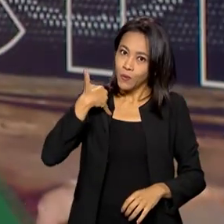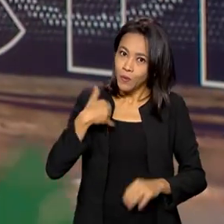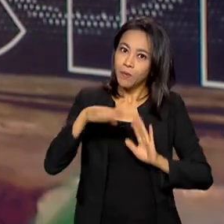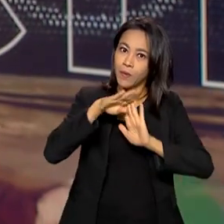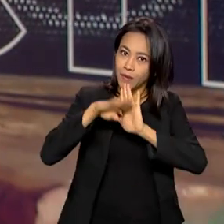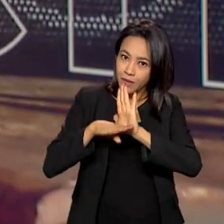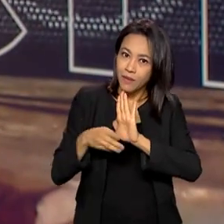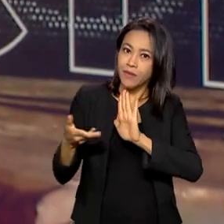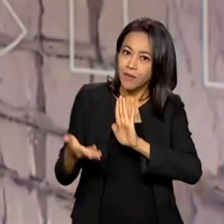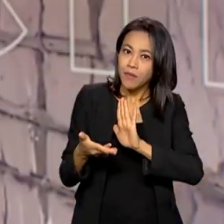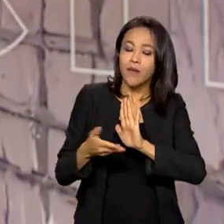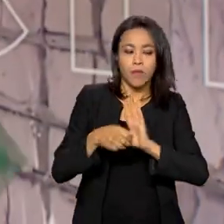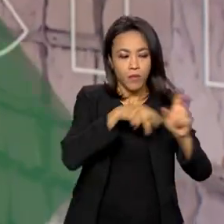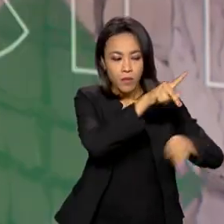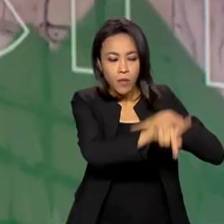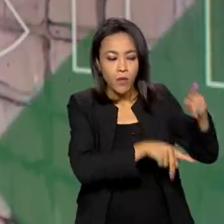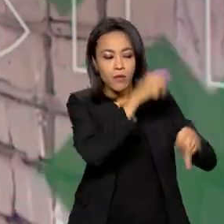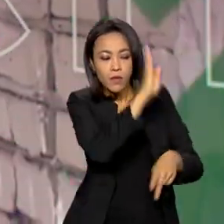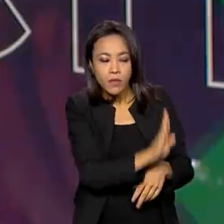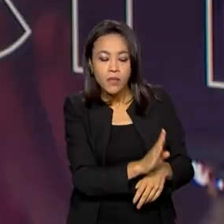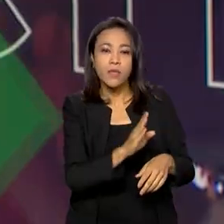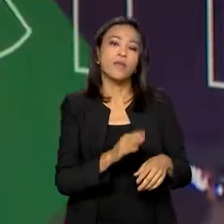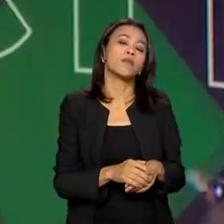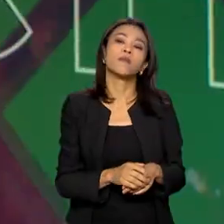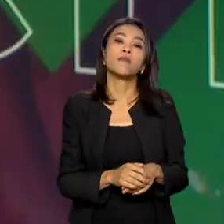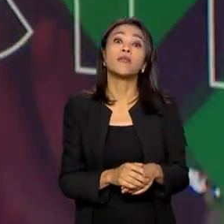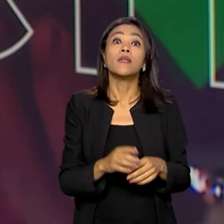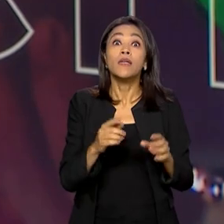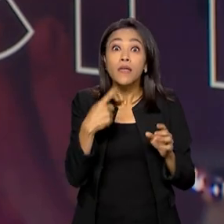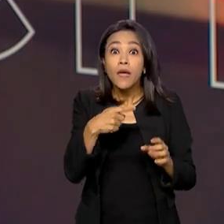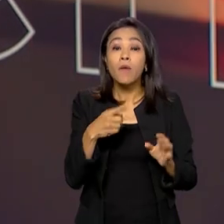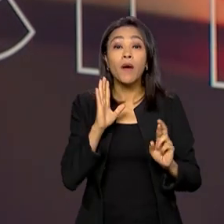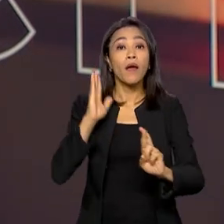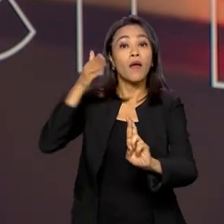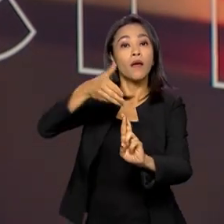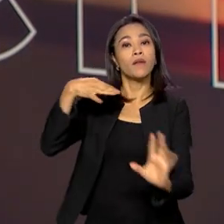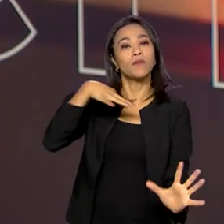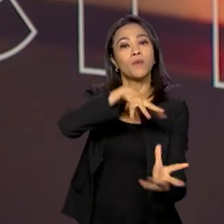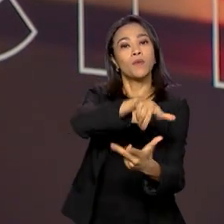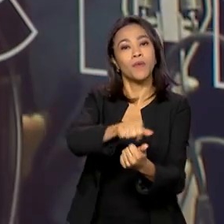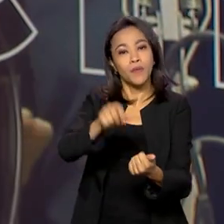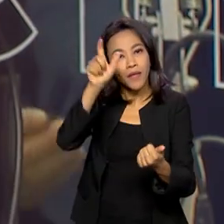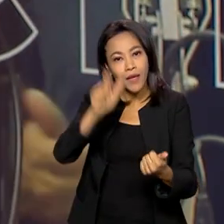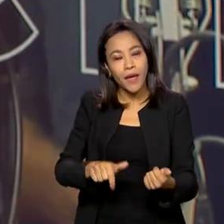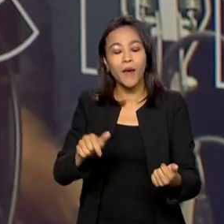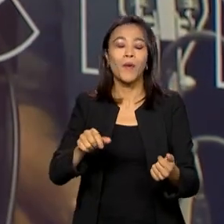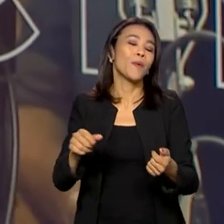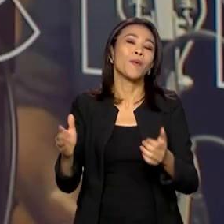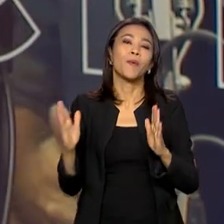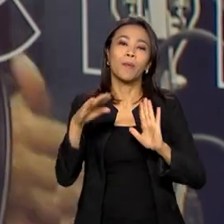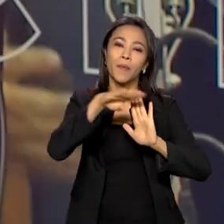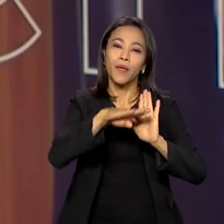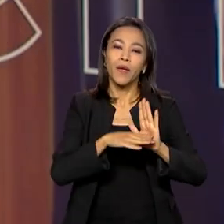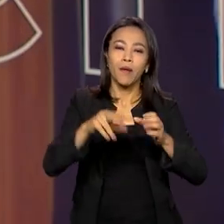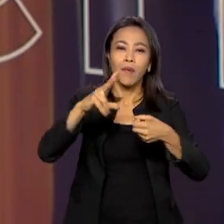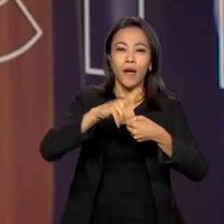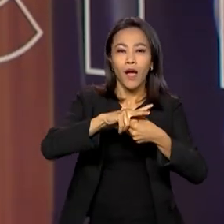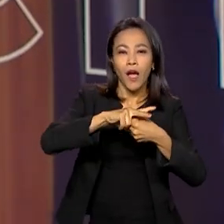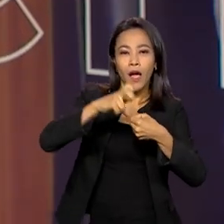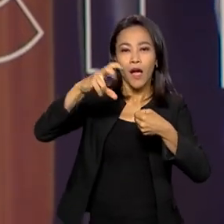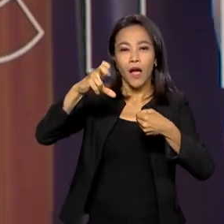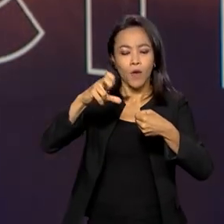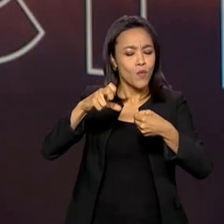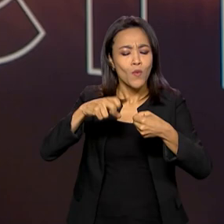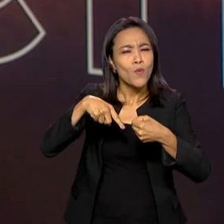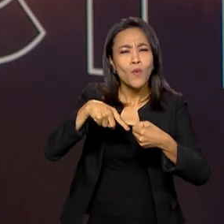brasileiros, quanto para, é um exemplo para o mundo, é a Voz do Brasil. A Voz do Brasil é